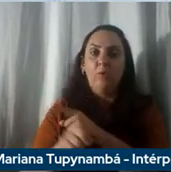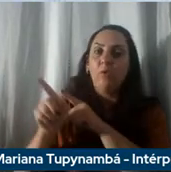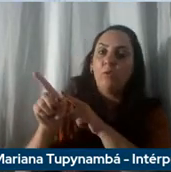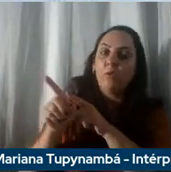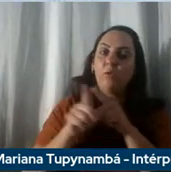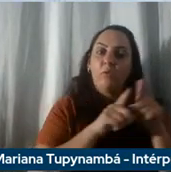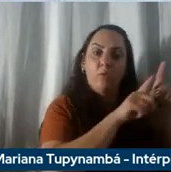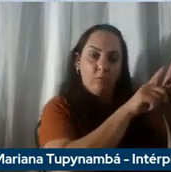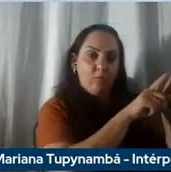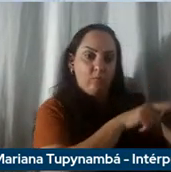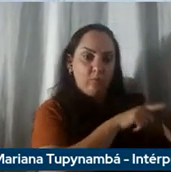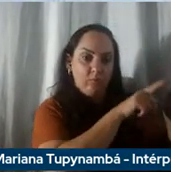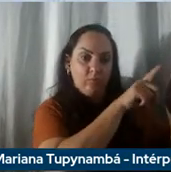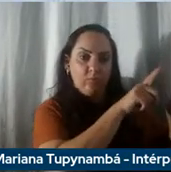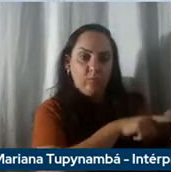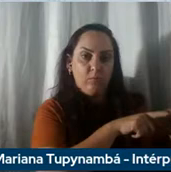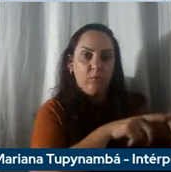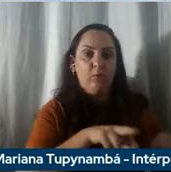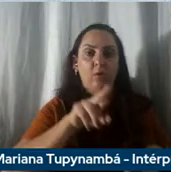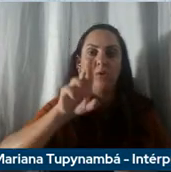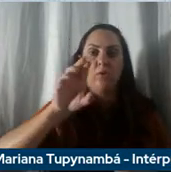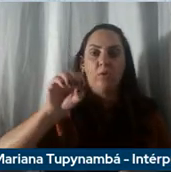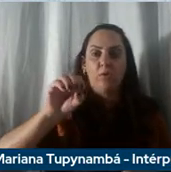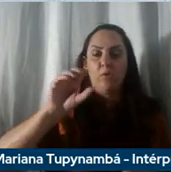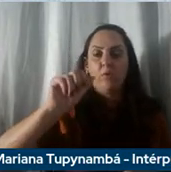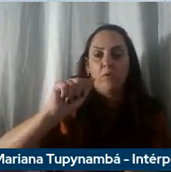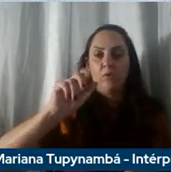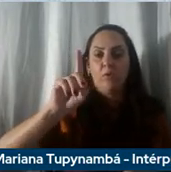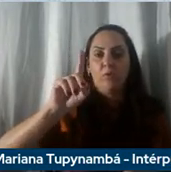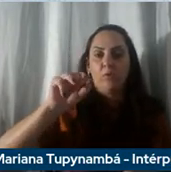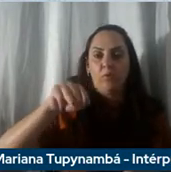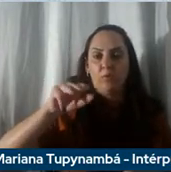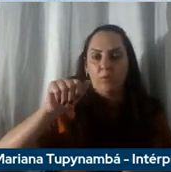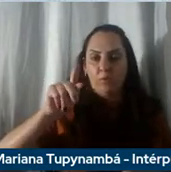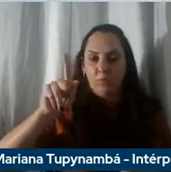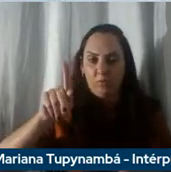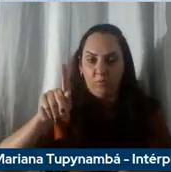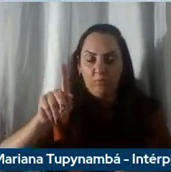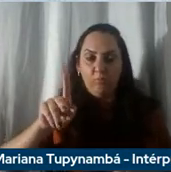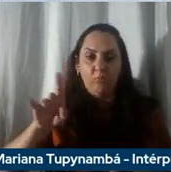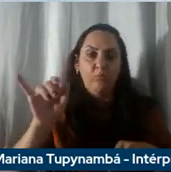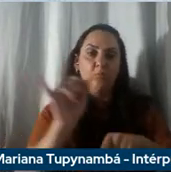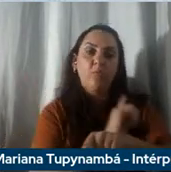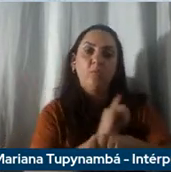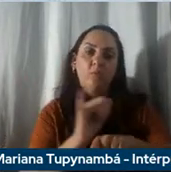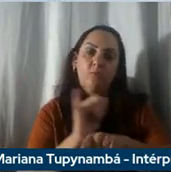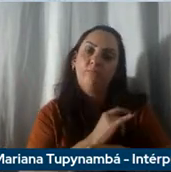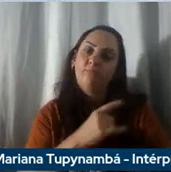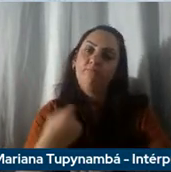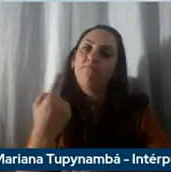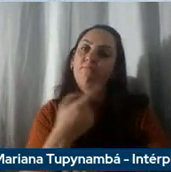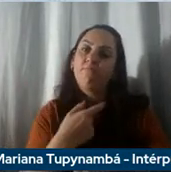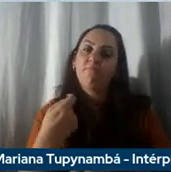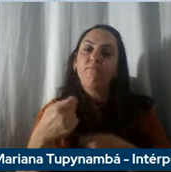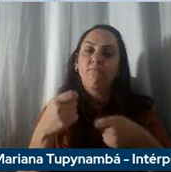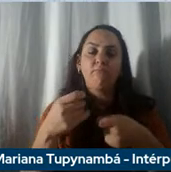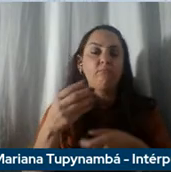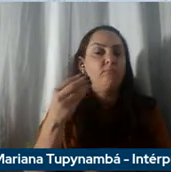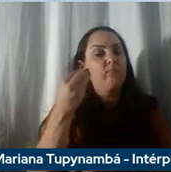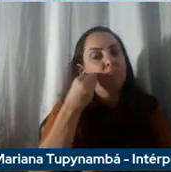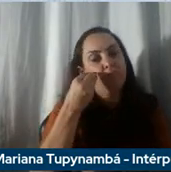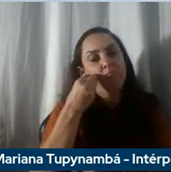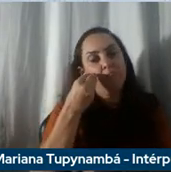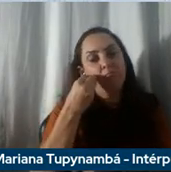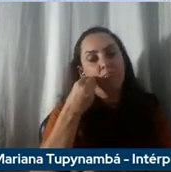uma série de focos estratégicos que temos a perseguir nos próximos meses ou anos